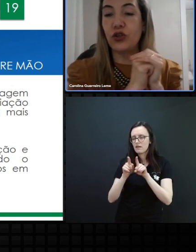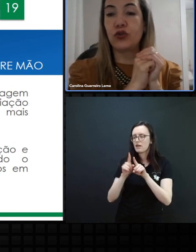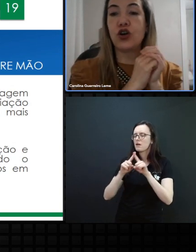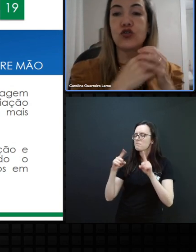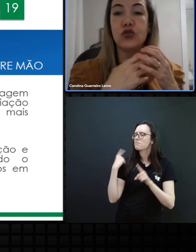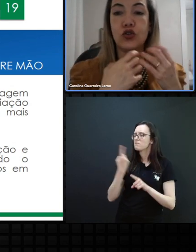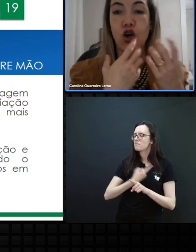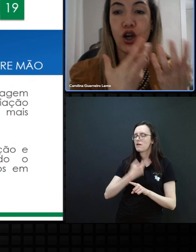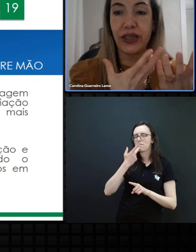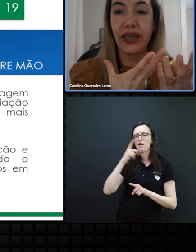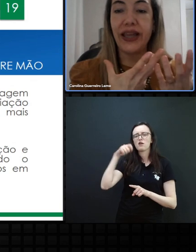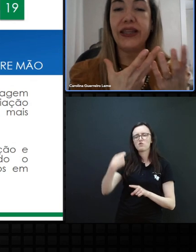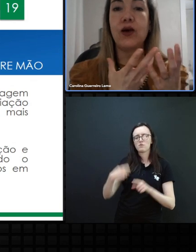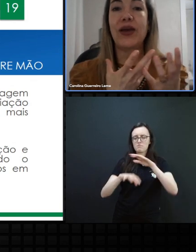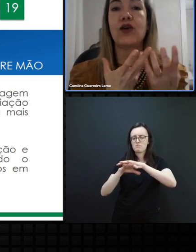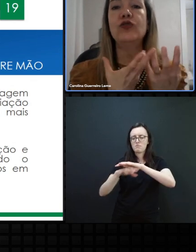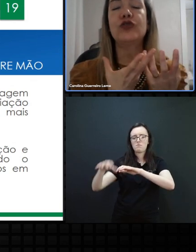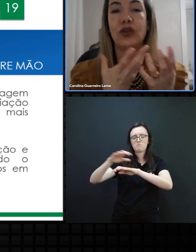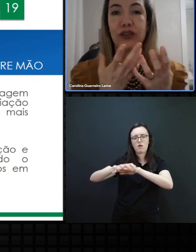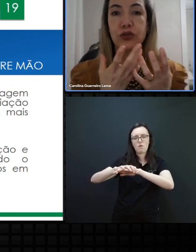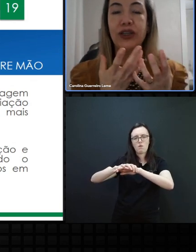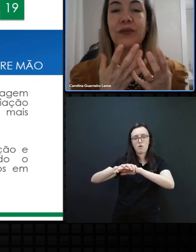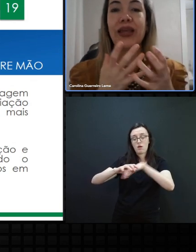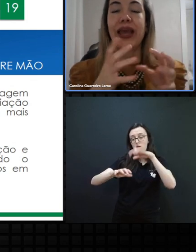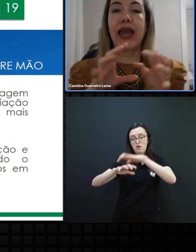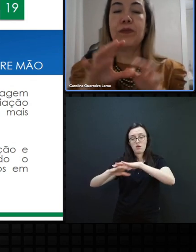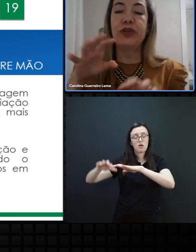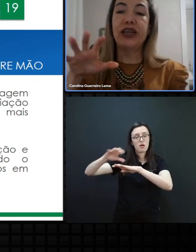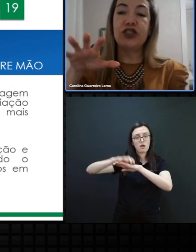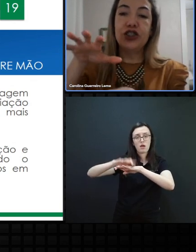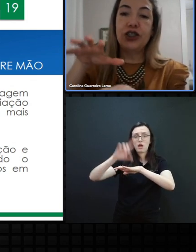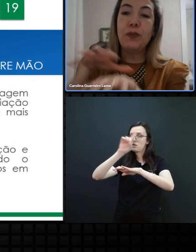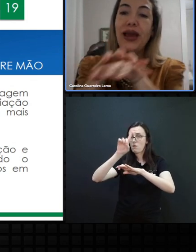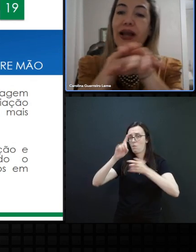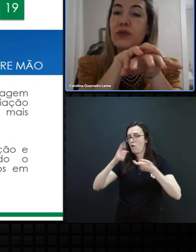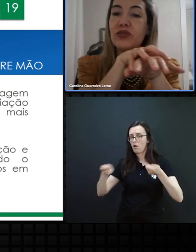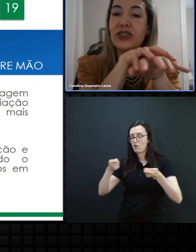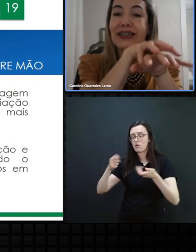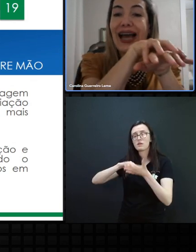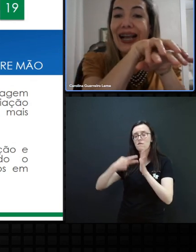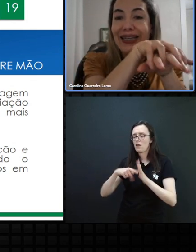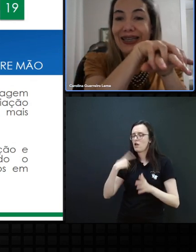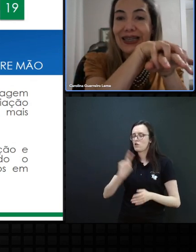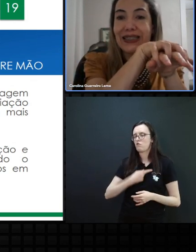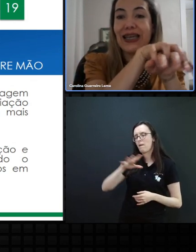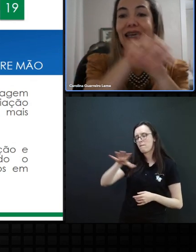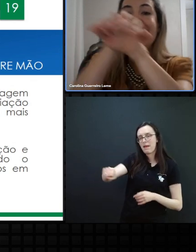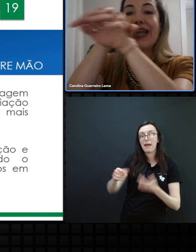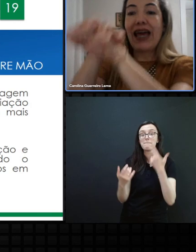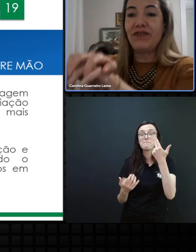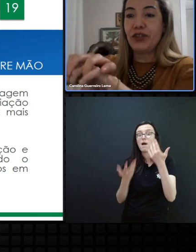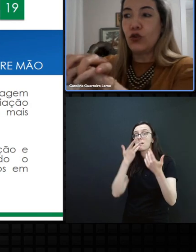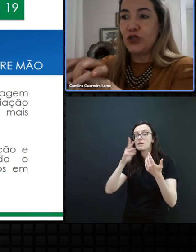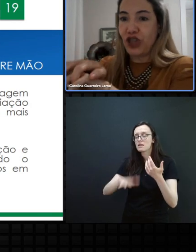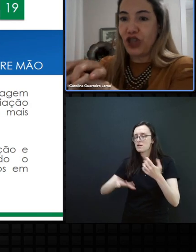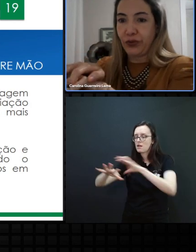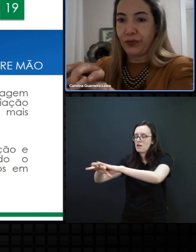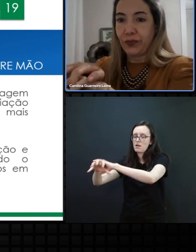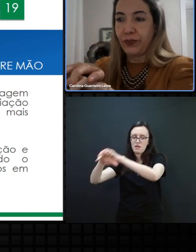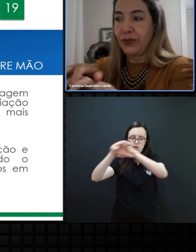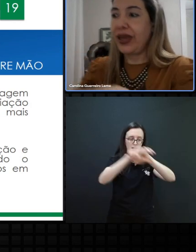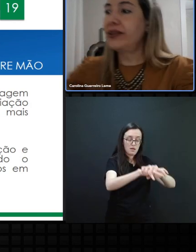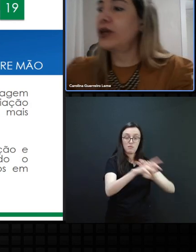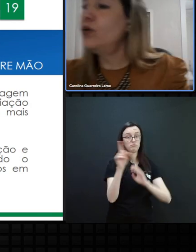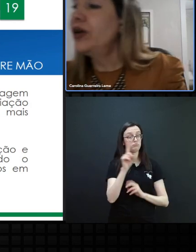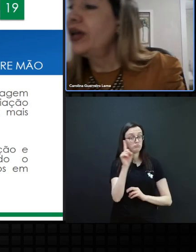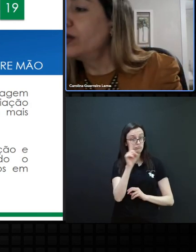menciono que o nosso toque ele não é controlador, é porque a gente não pega a mãozinha da criança e leva no objeto.